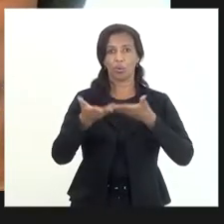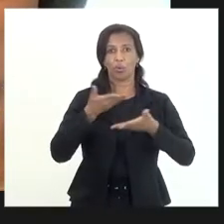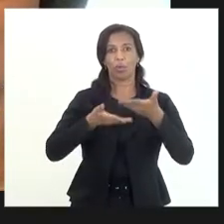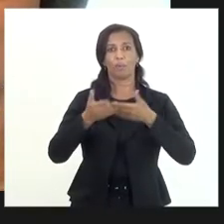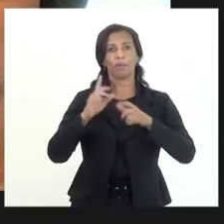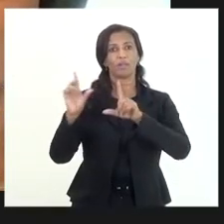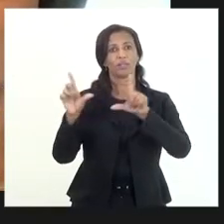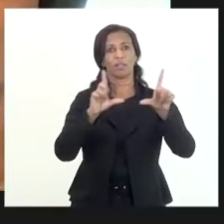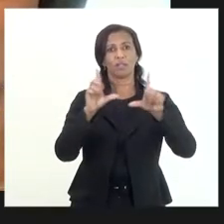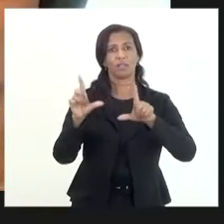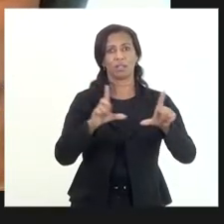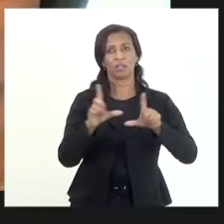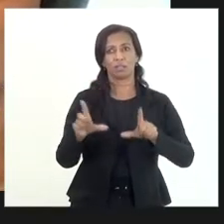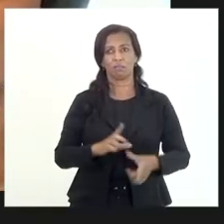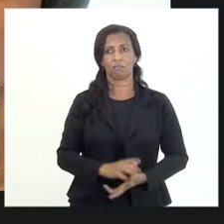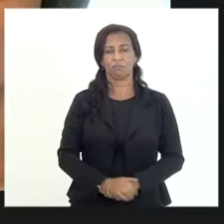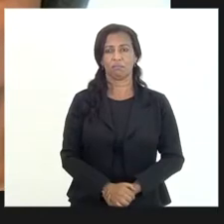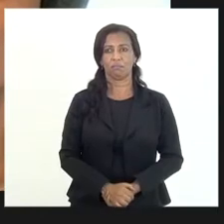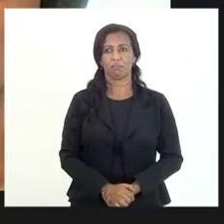do gabinete